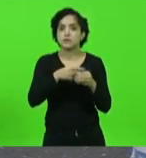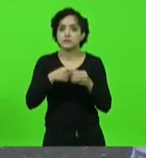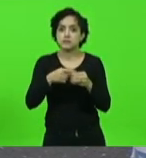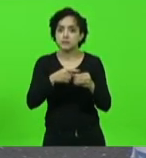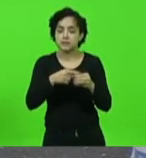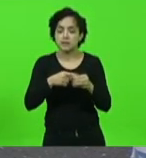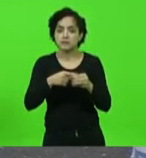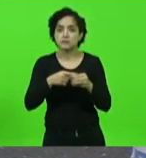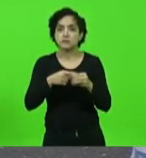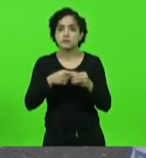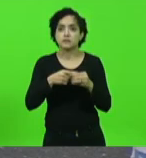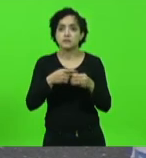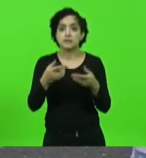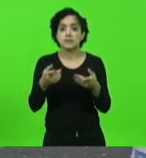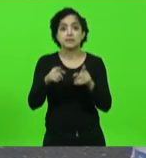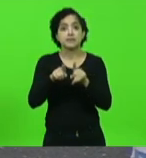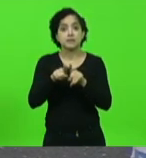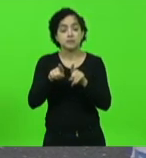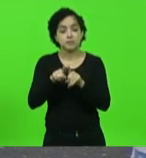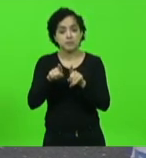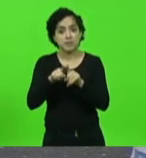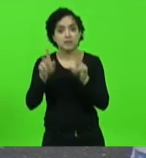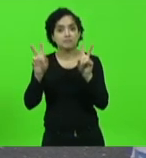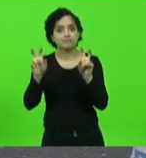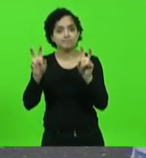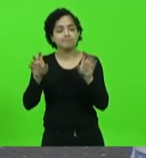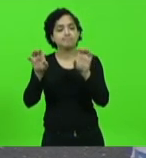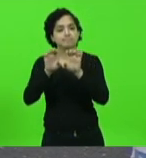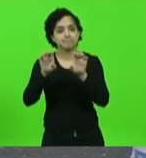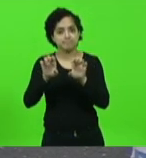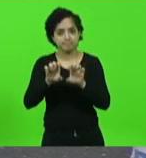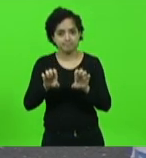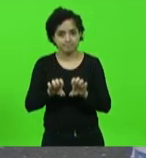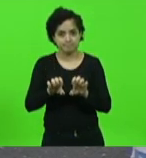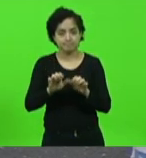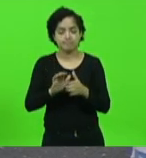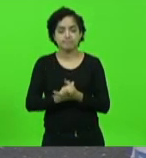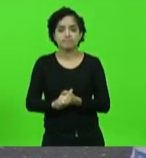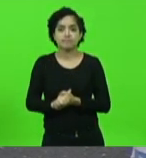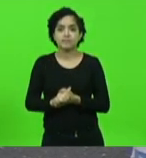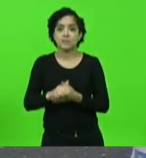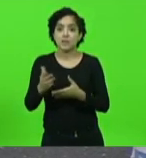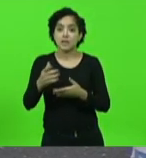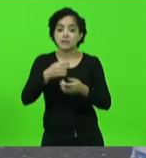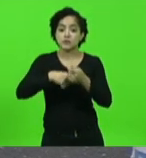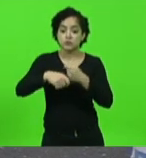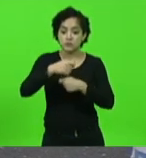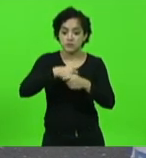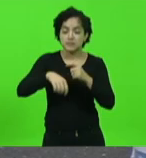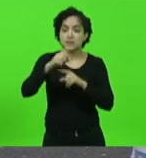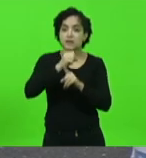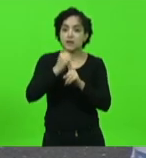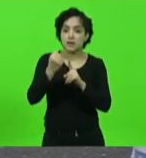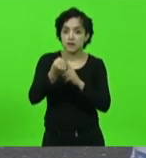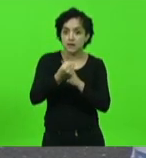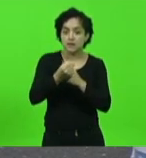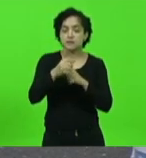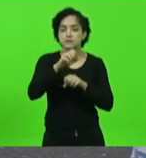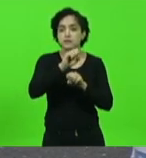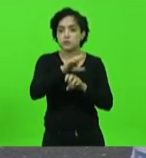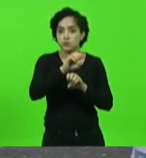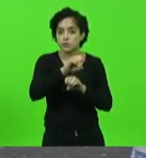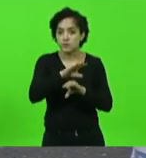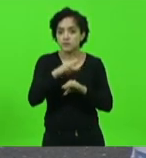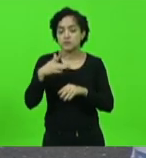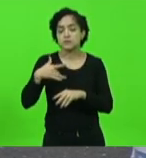em conta sempre as questões estruturantes mas as questões sociais a educação a